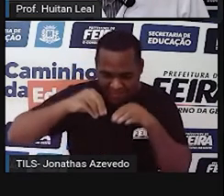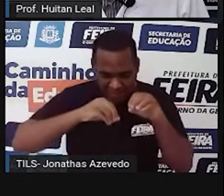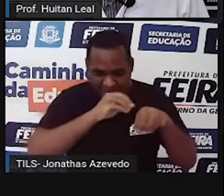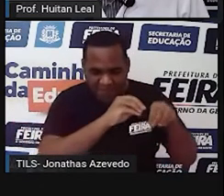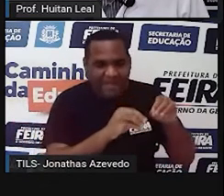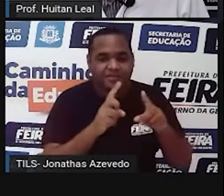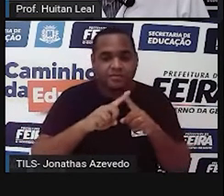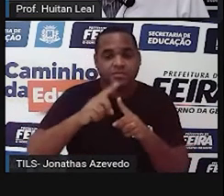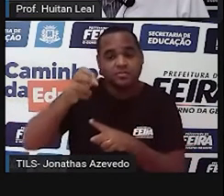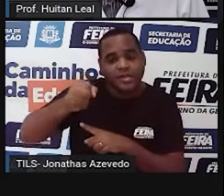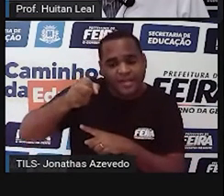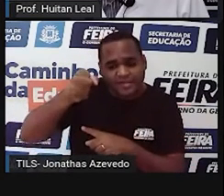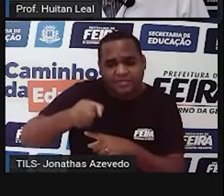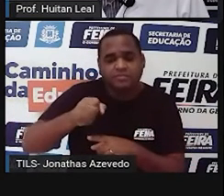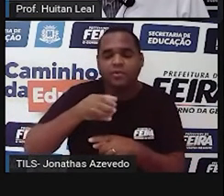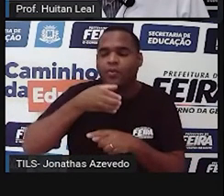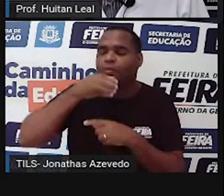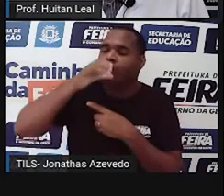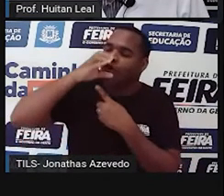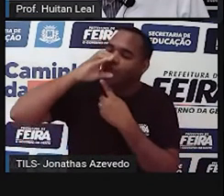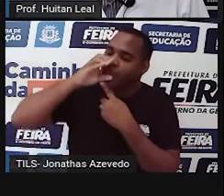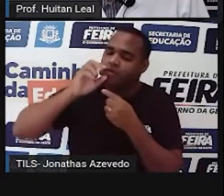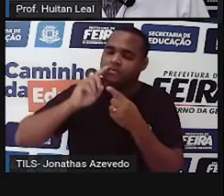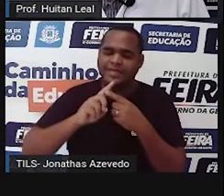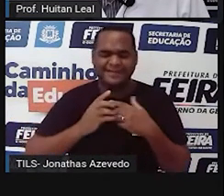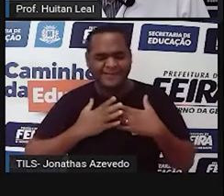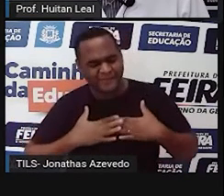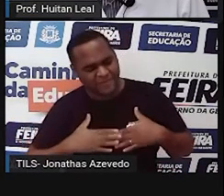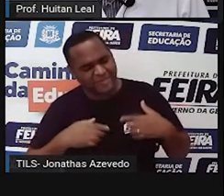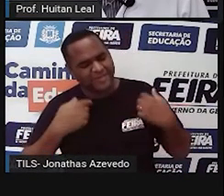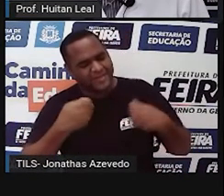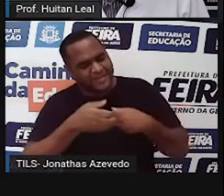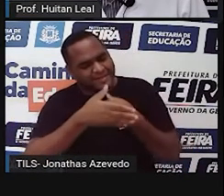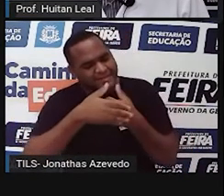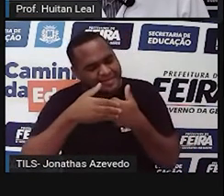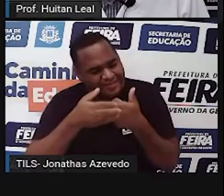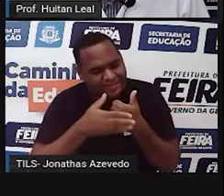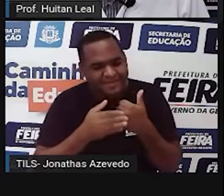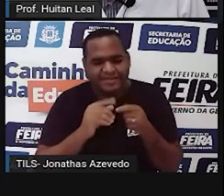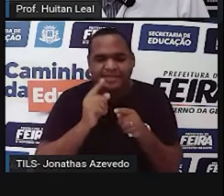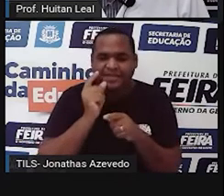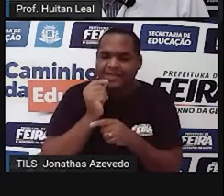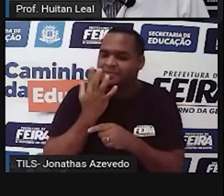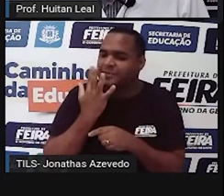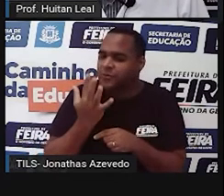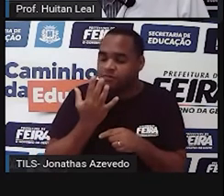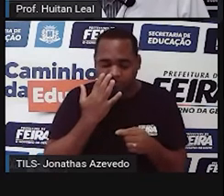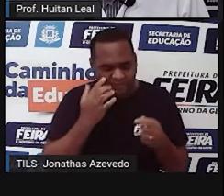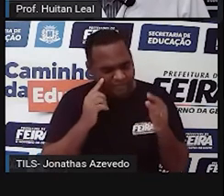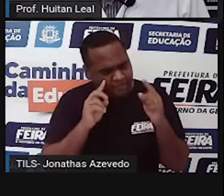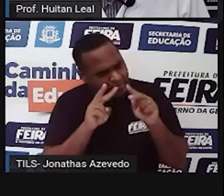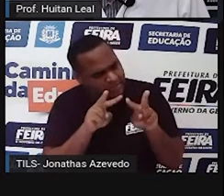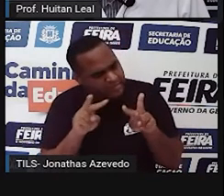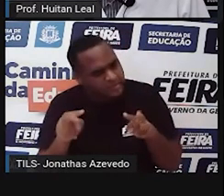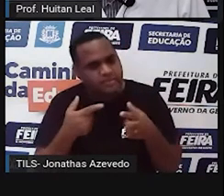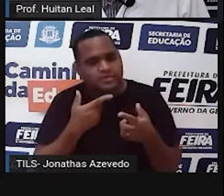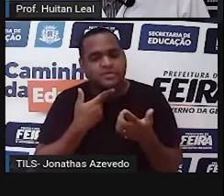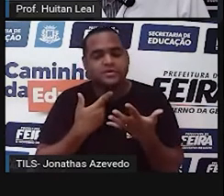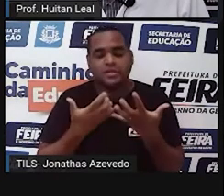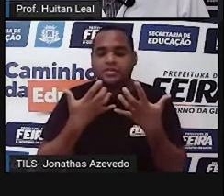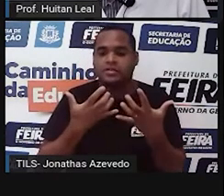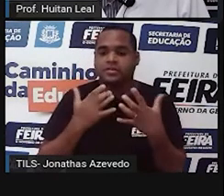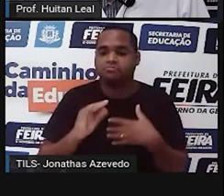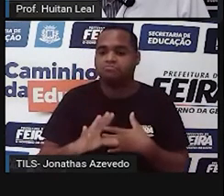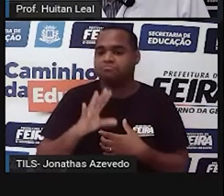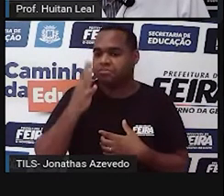fome de comida, de afago e lápis de cor. Fome de olhar. Aconteceu neste